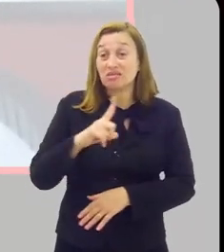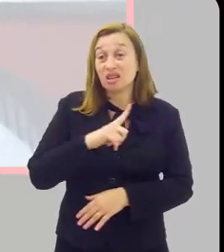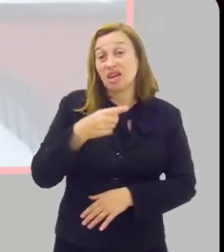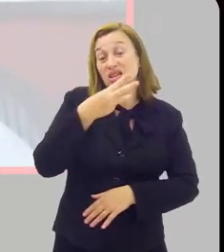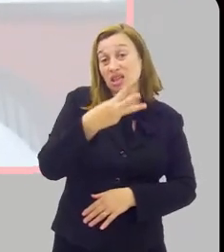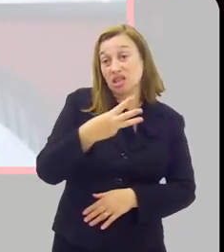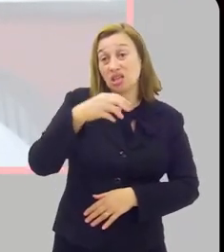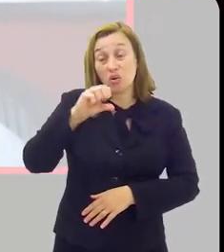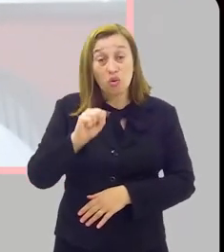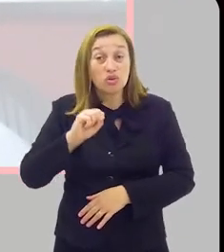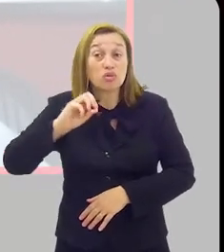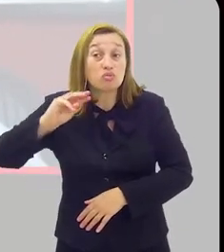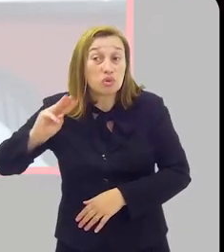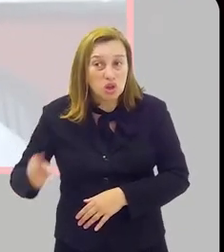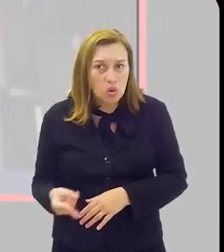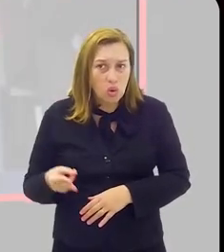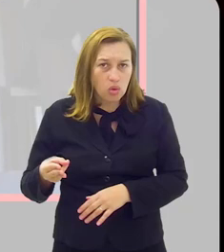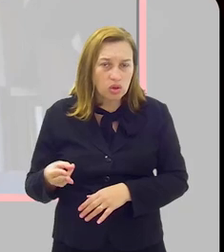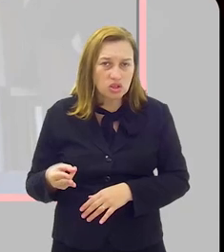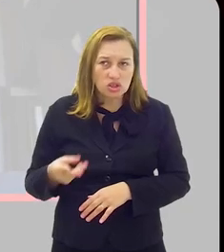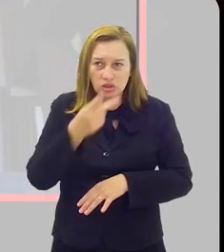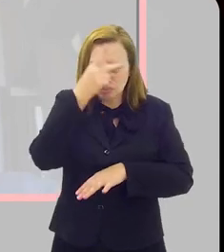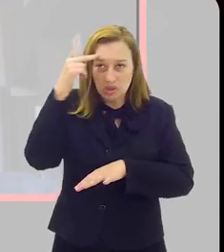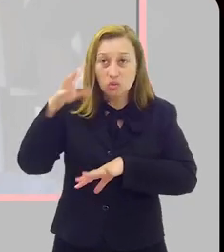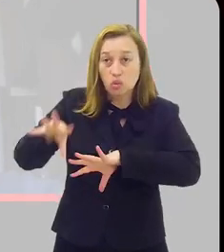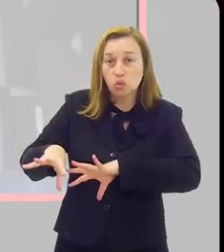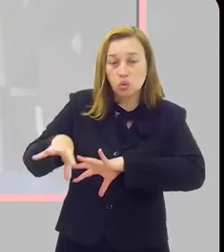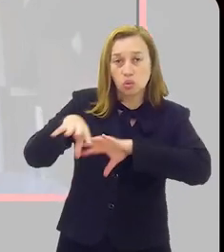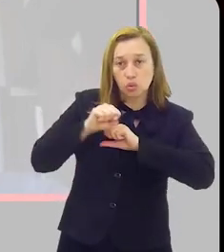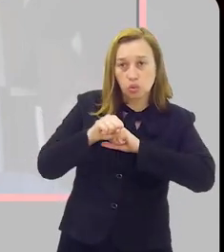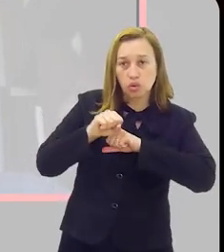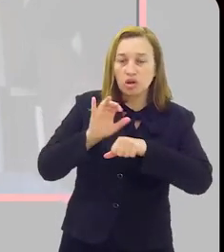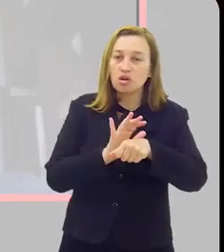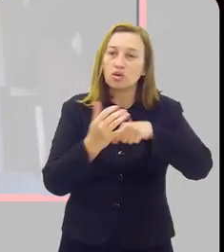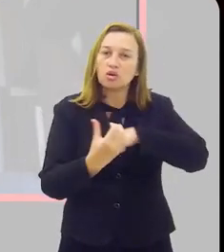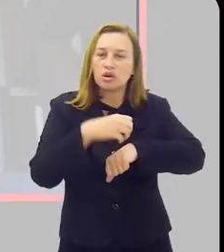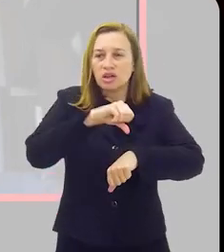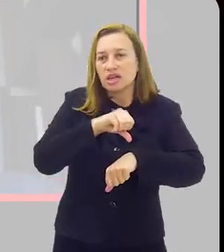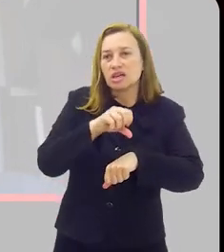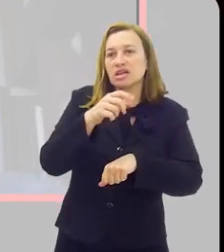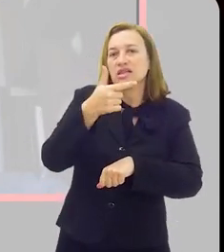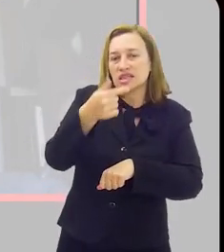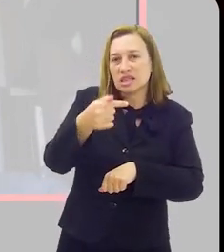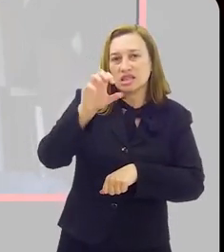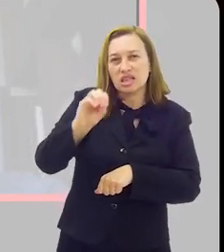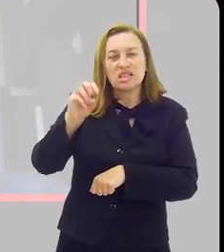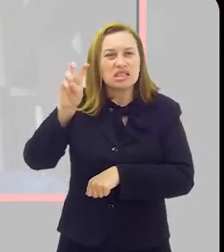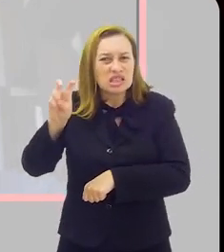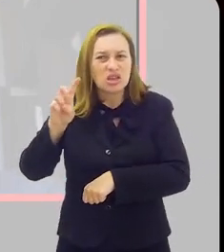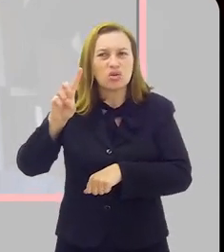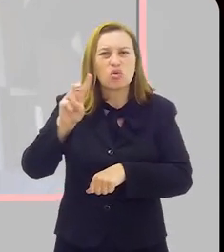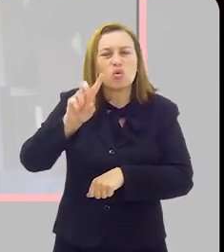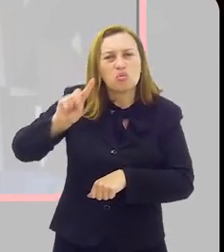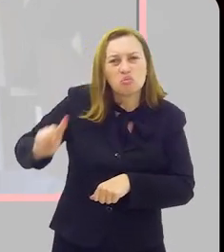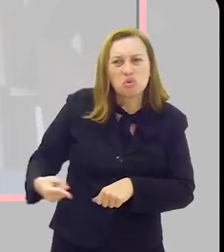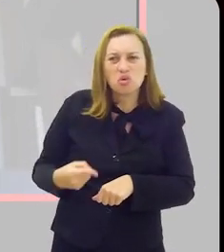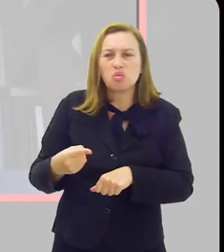tem 38 milhões de casos, aproximadamente, de Covid-19, com 705 mil mortes